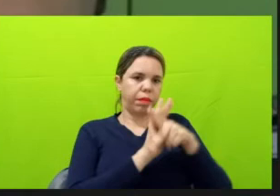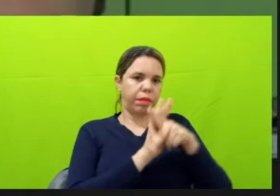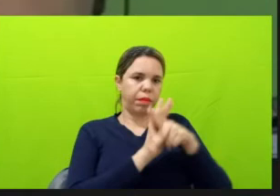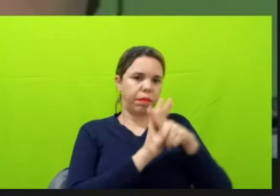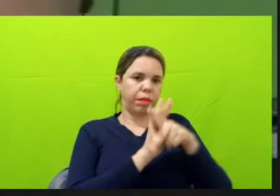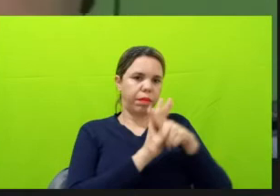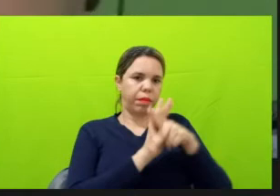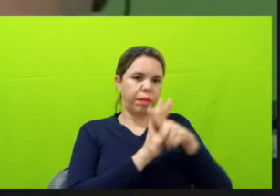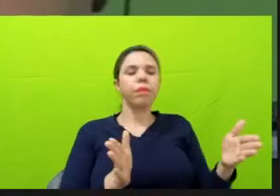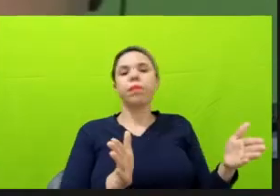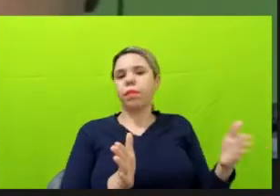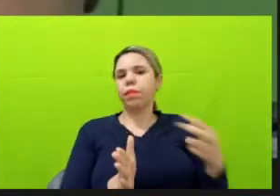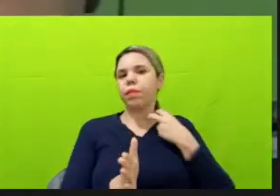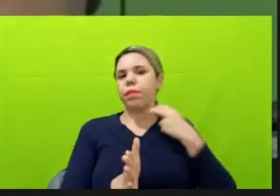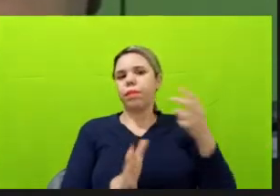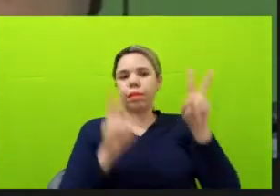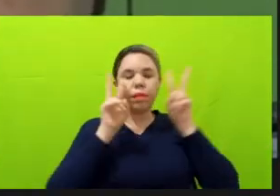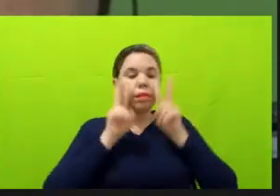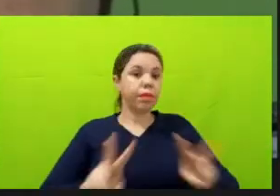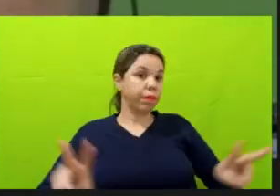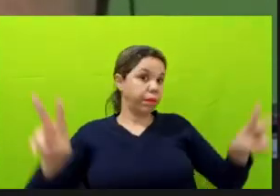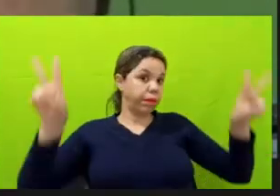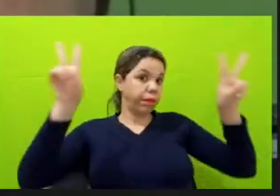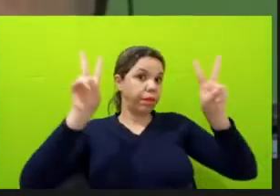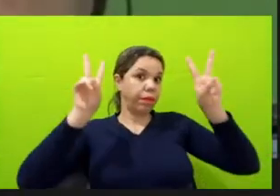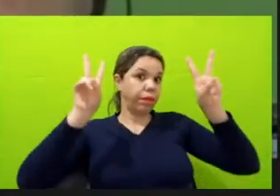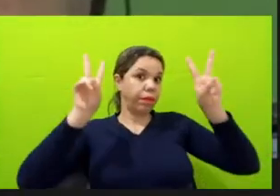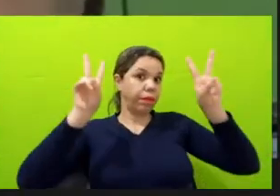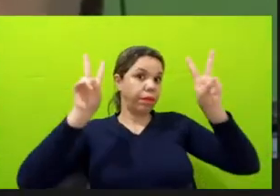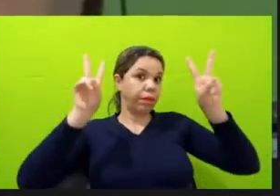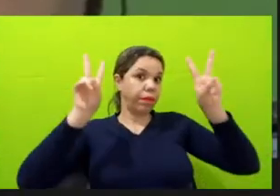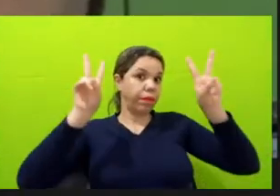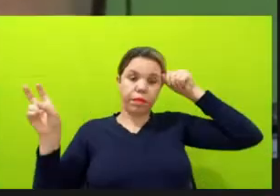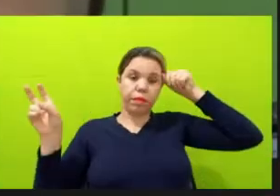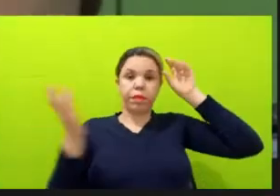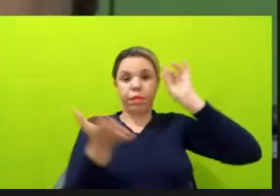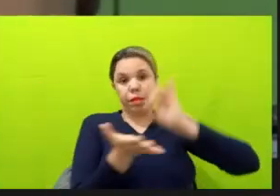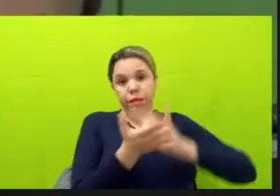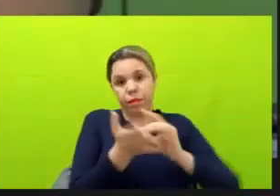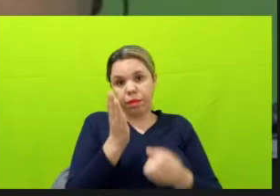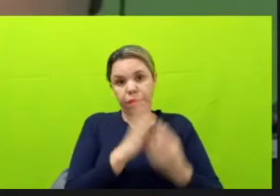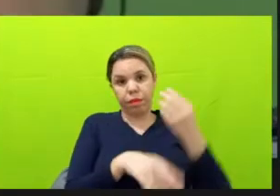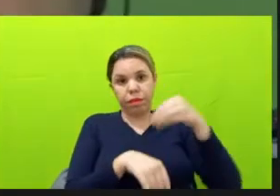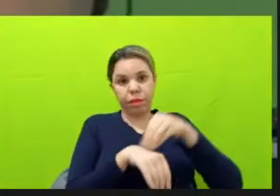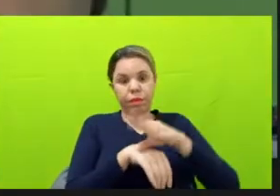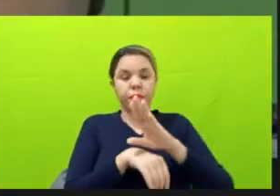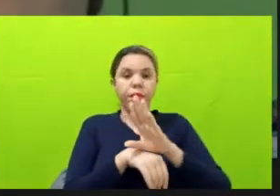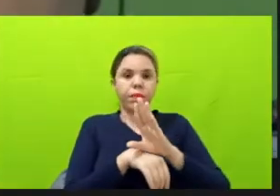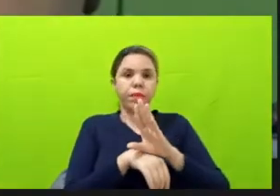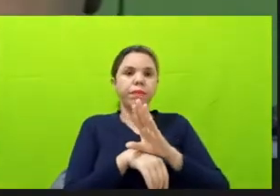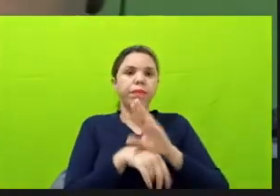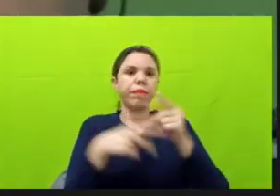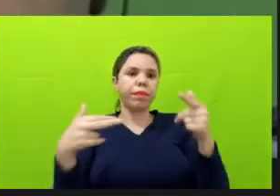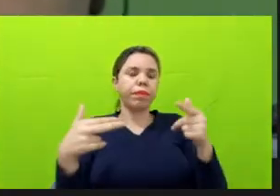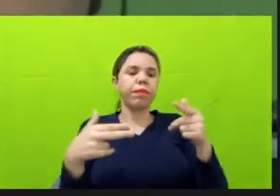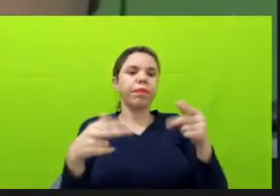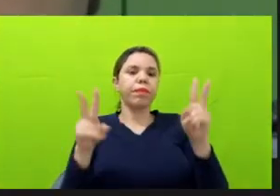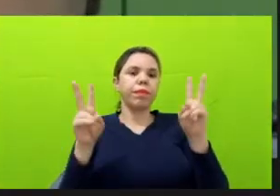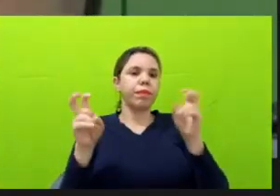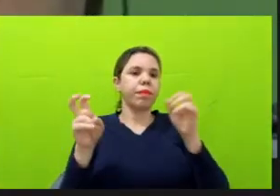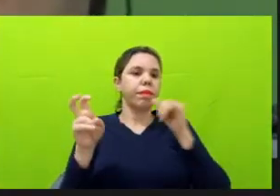Amazônia e, realmente, trazer essas questões específicas ambientais de territórios,